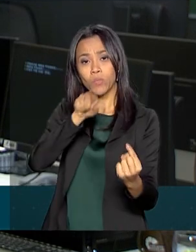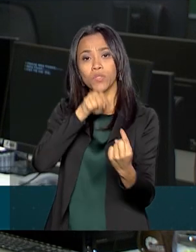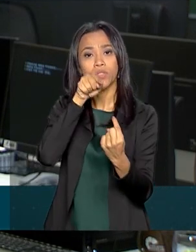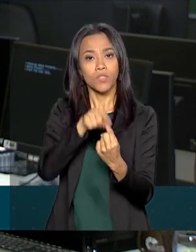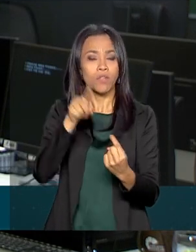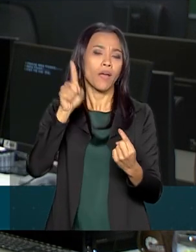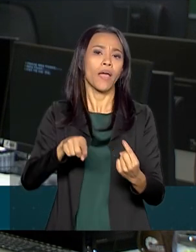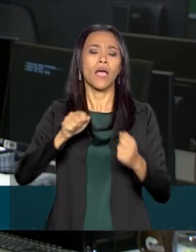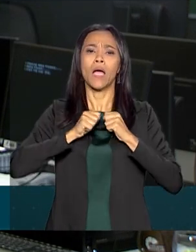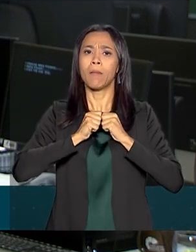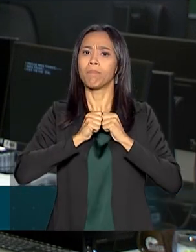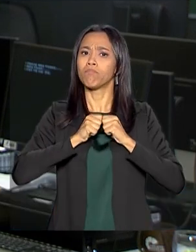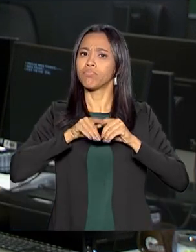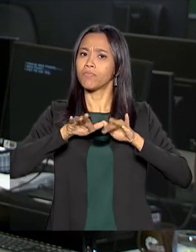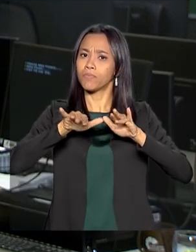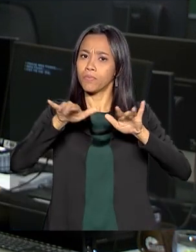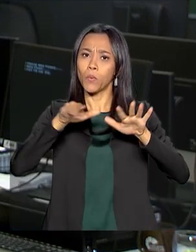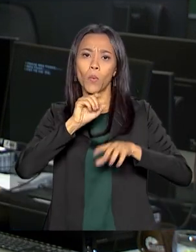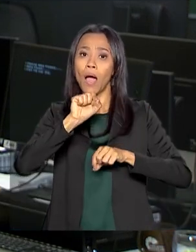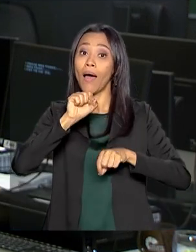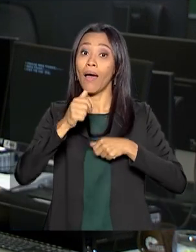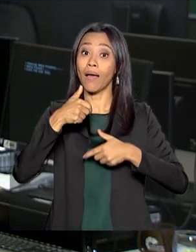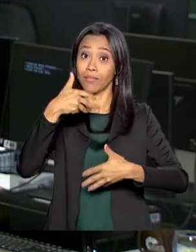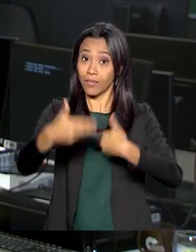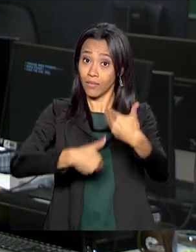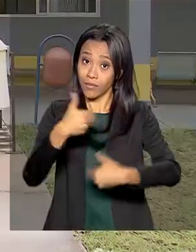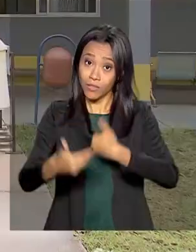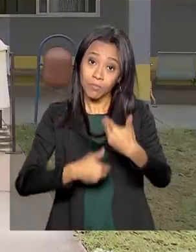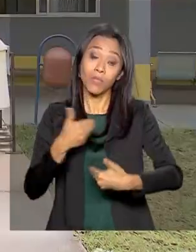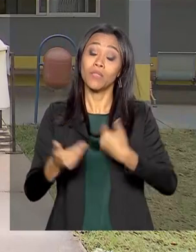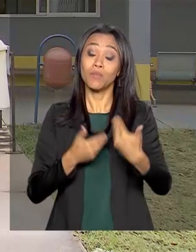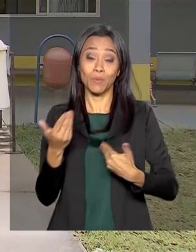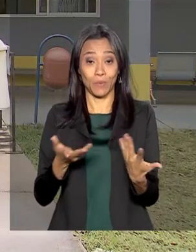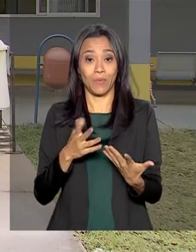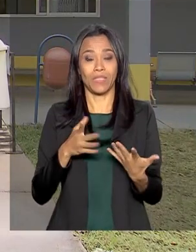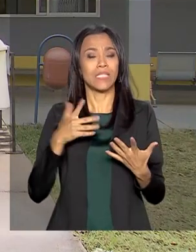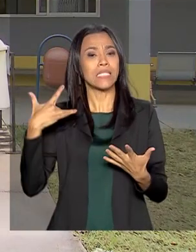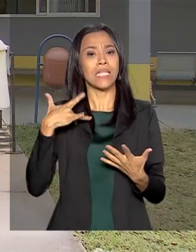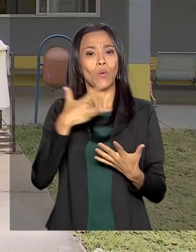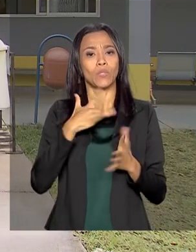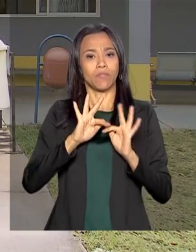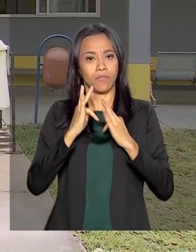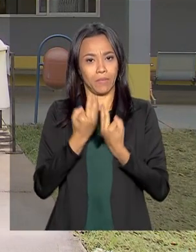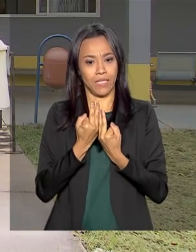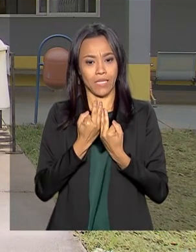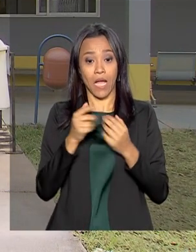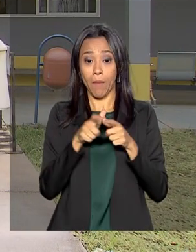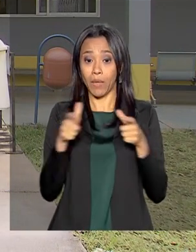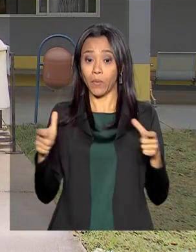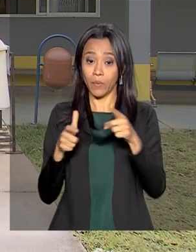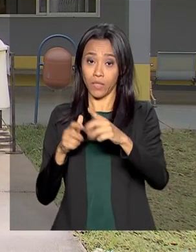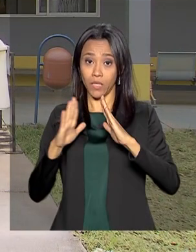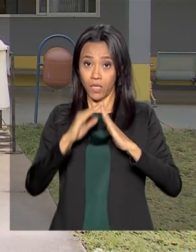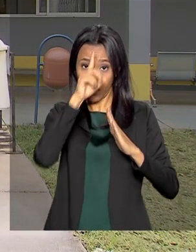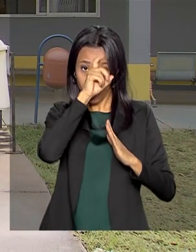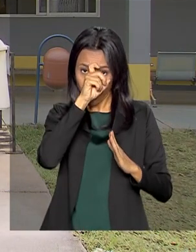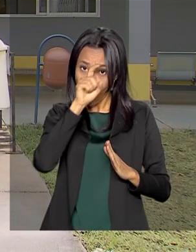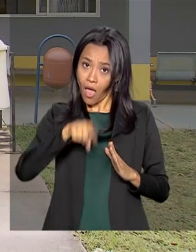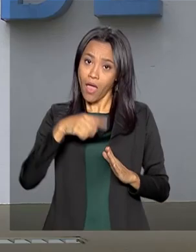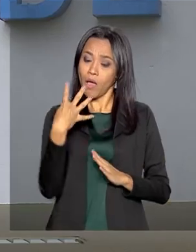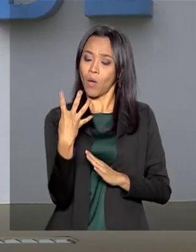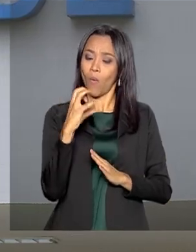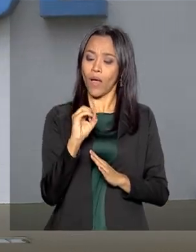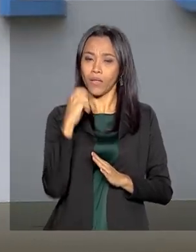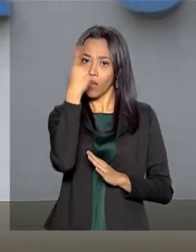atendimento da população nas unidades de saúde da família. Atualmente, a maioria opera por 40 horas semanais.